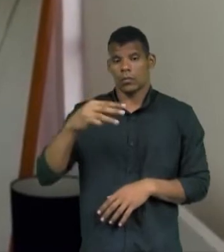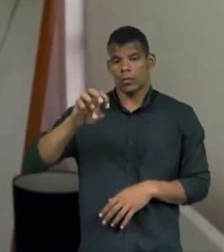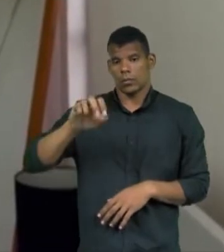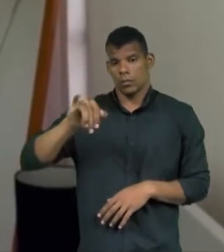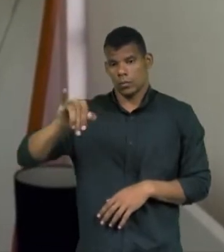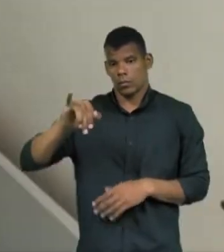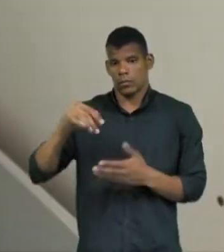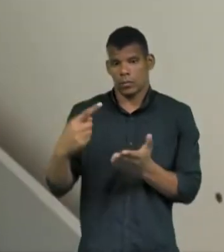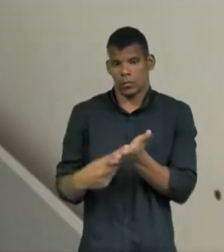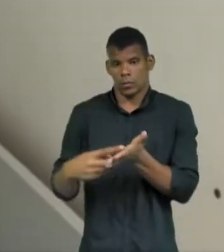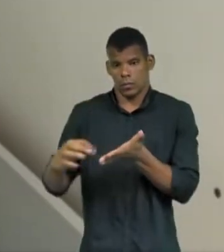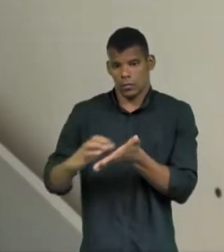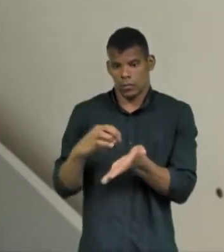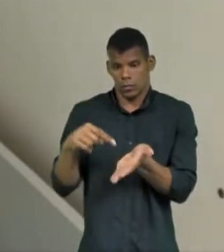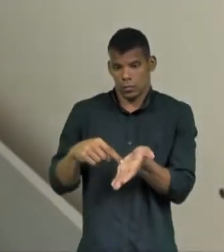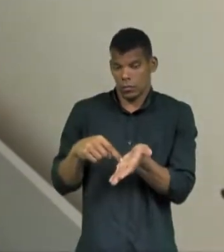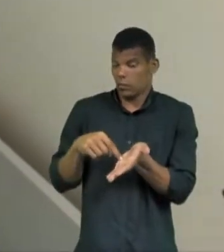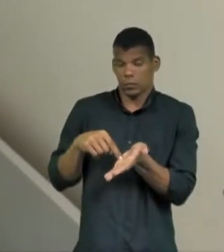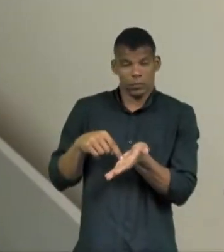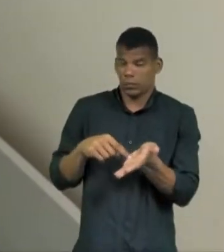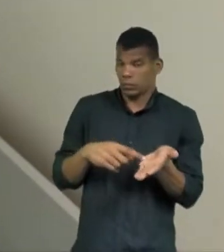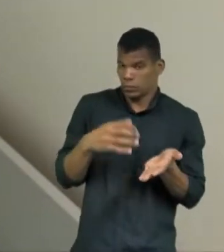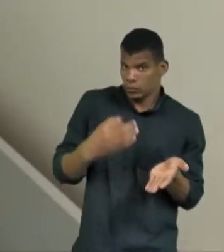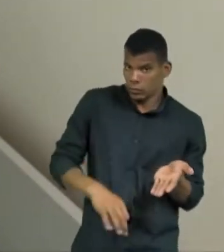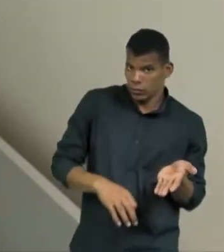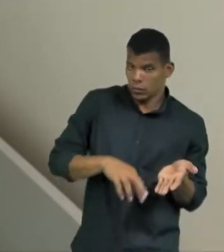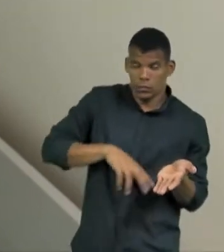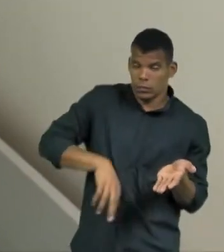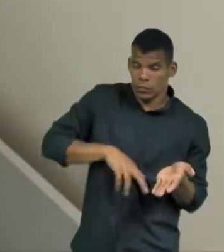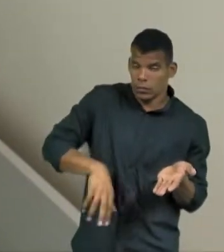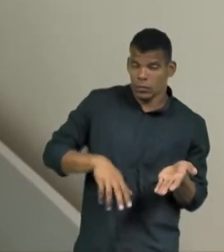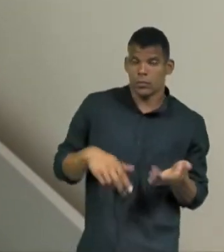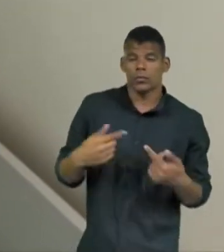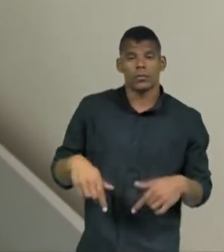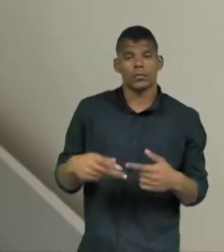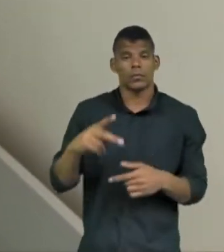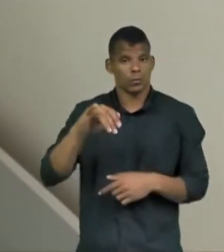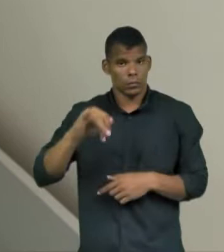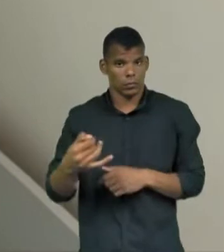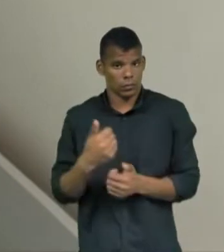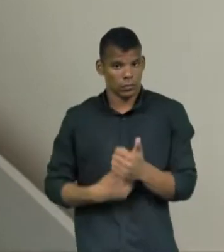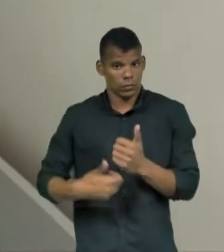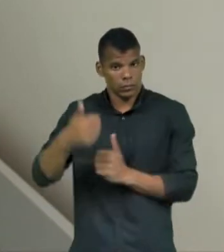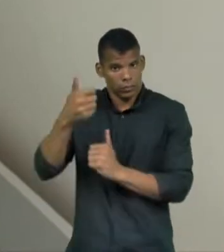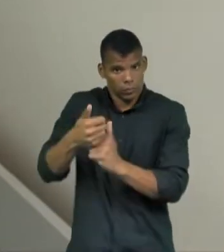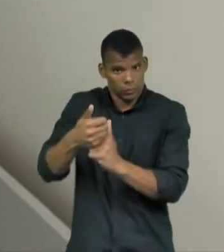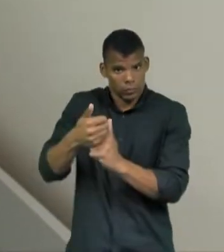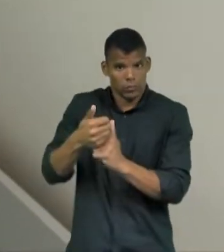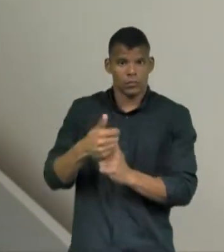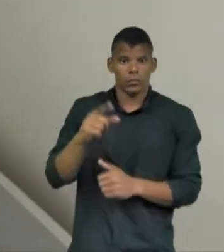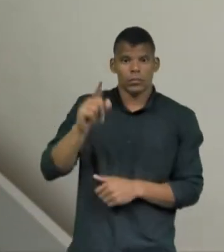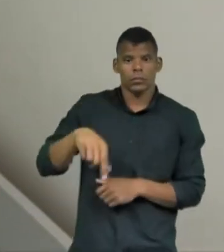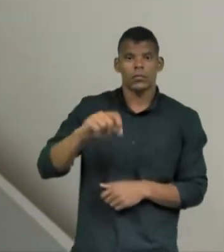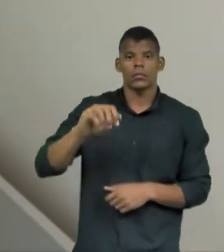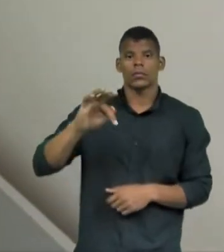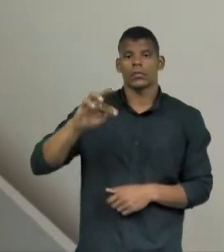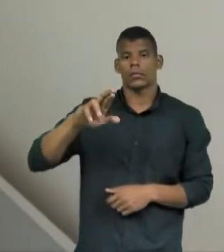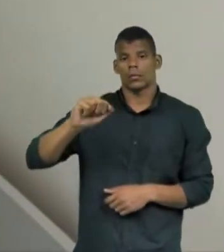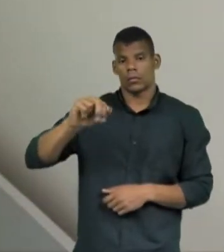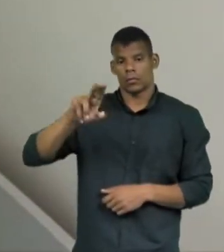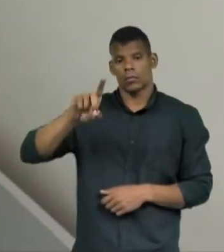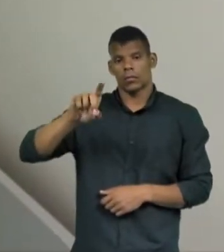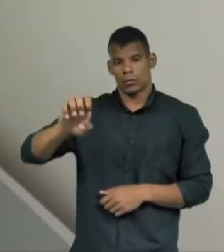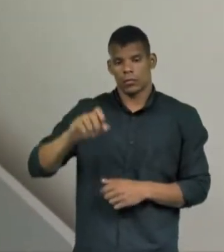são irregulares. Ele diz que o modelo de trabalho PJ, que substitui o contrato pela CLT, é uma fraude. É importante a gente